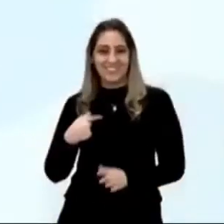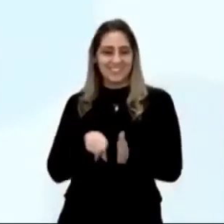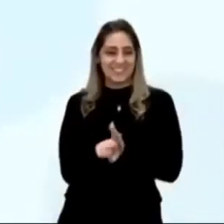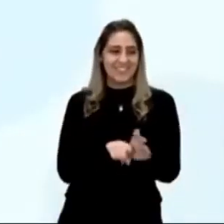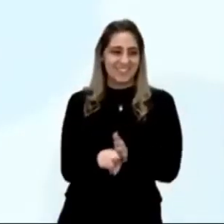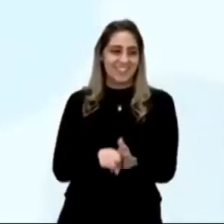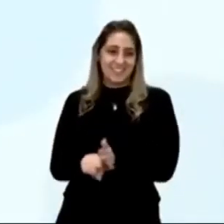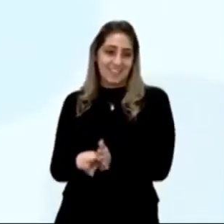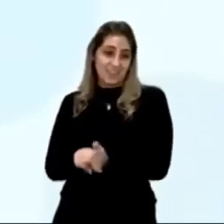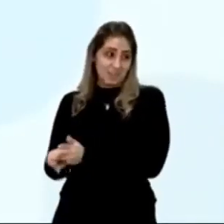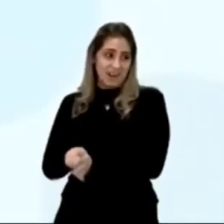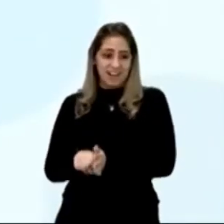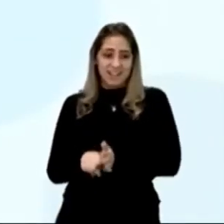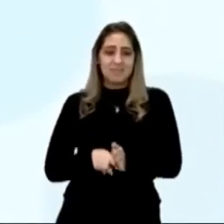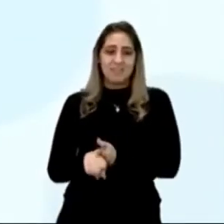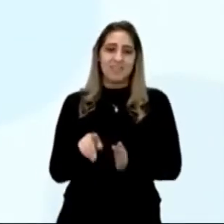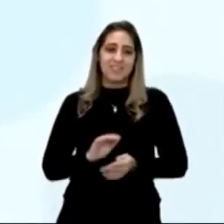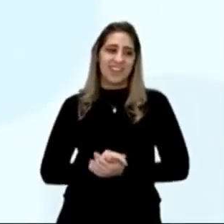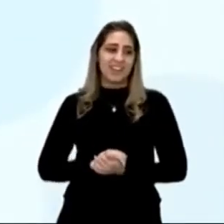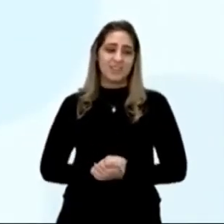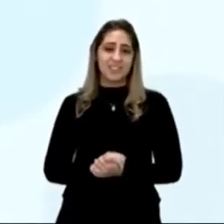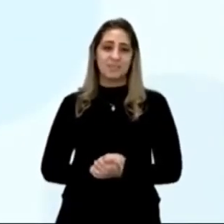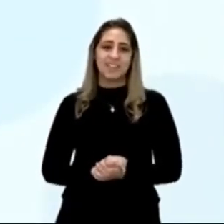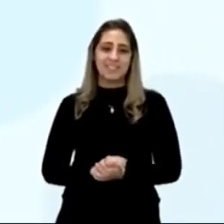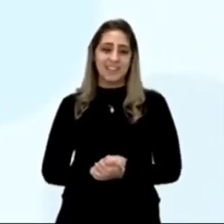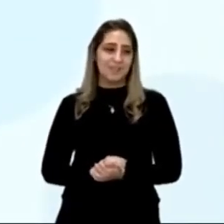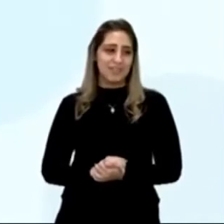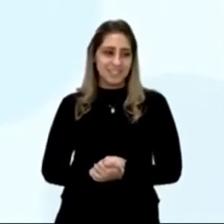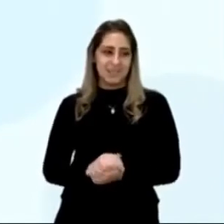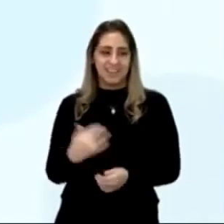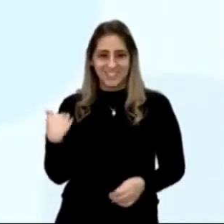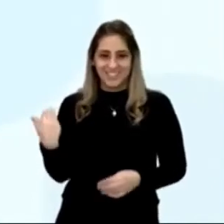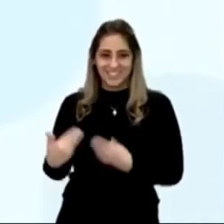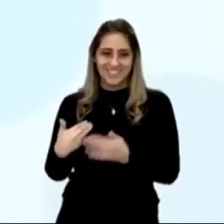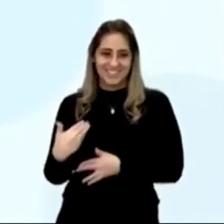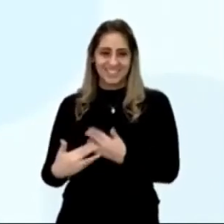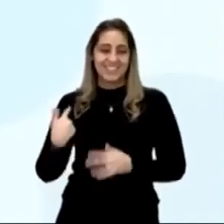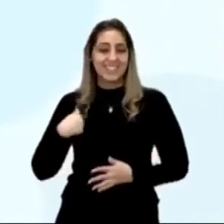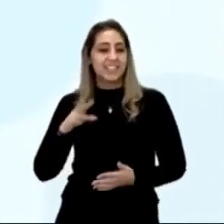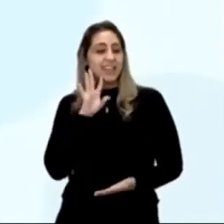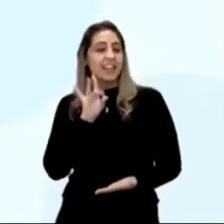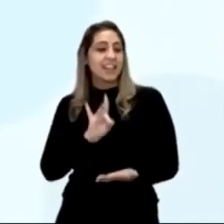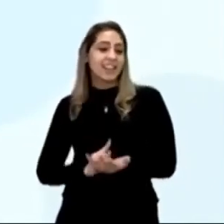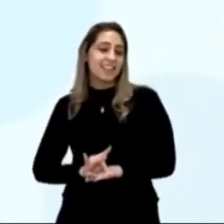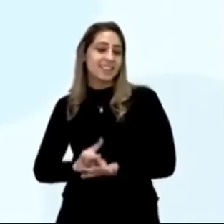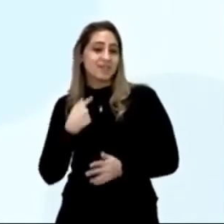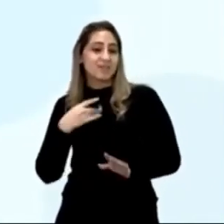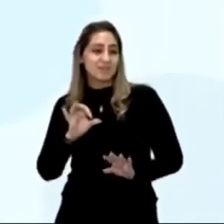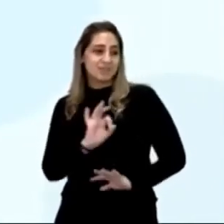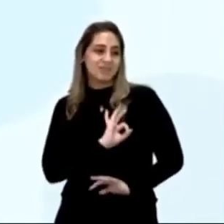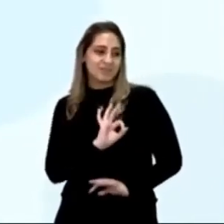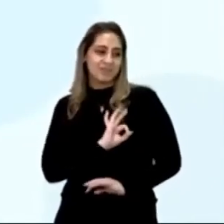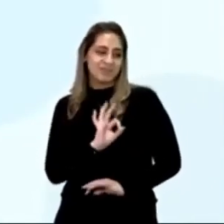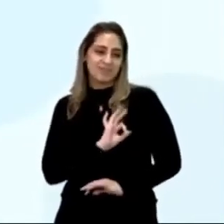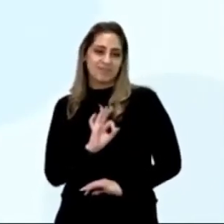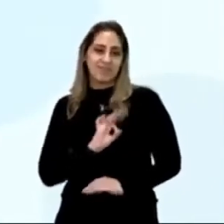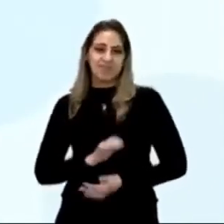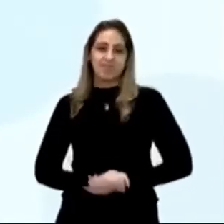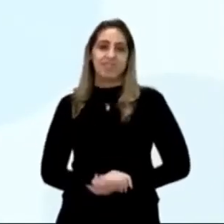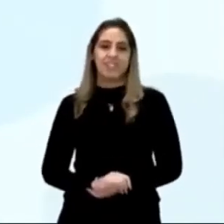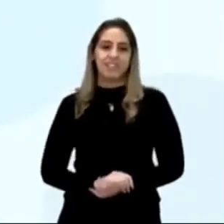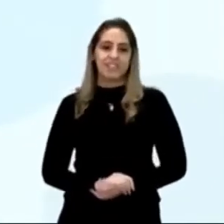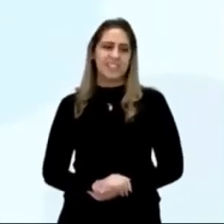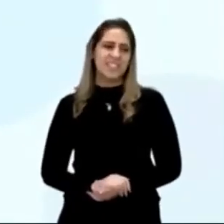Investigação jornalística, investigação policial, jornalística por quê? Queremos saber a verdade. Por que policial? Algum crime pode ter